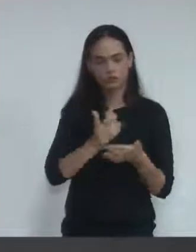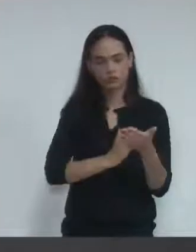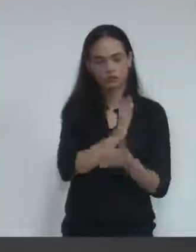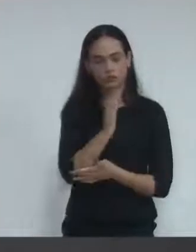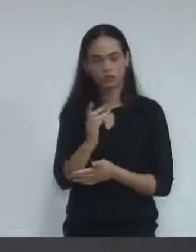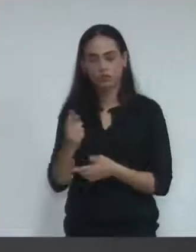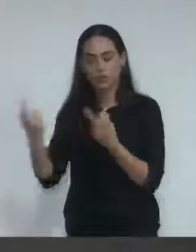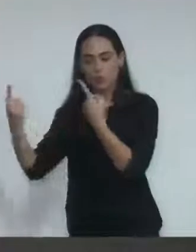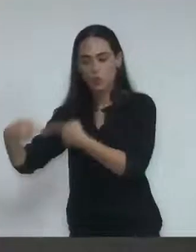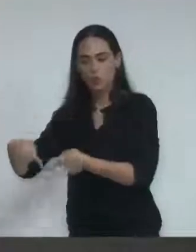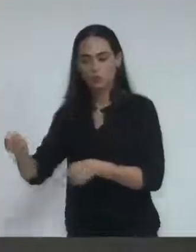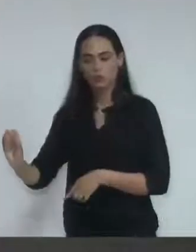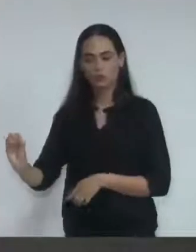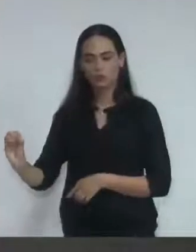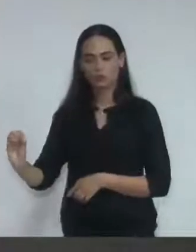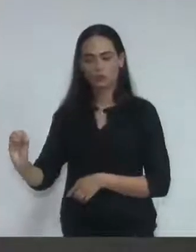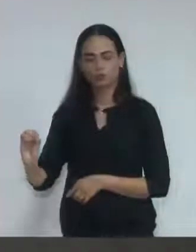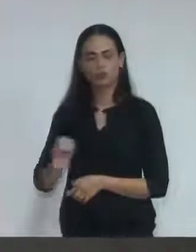nenhum em contrário.